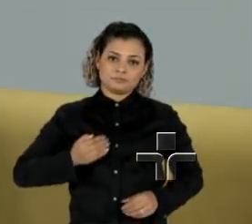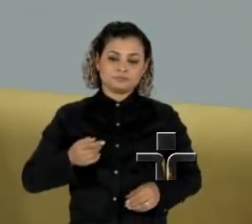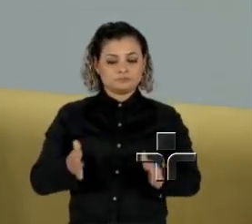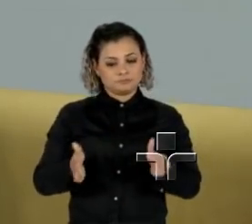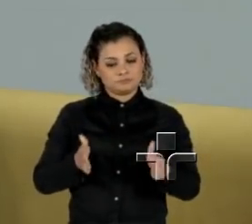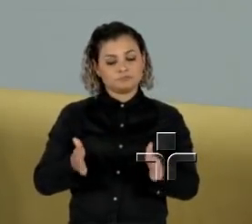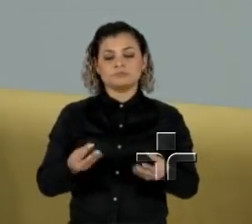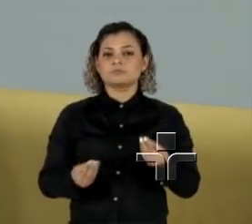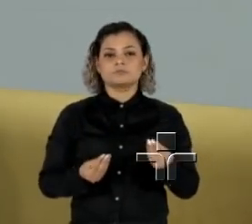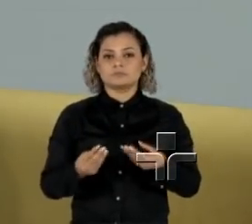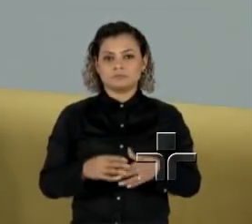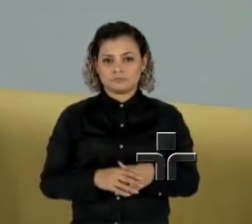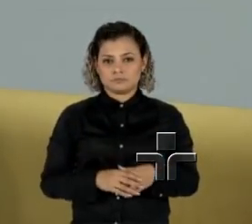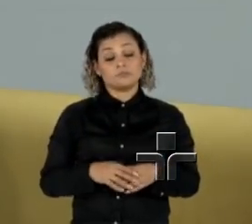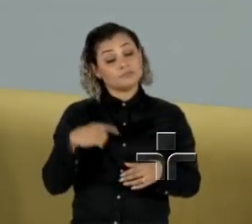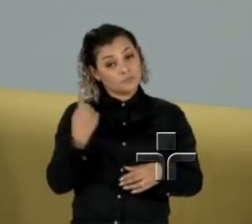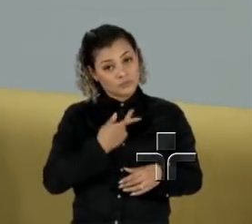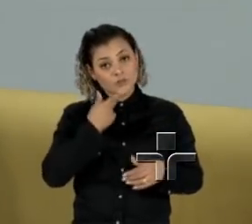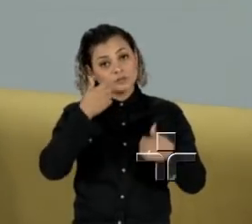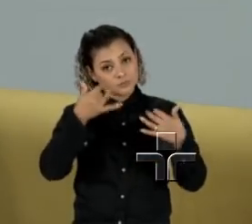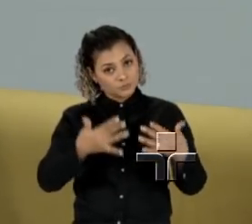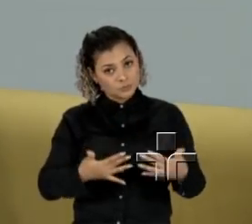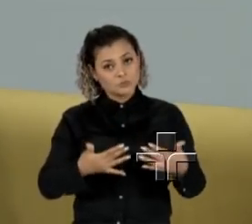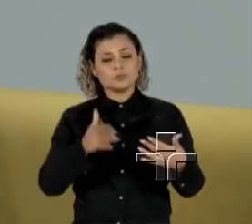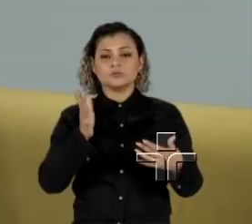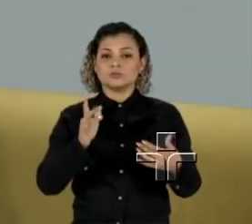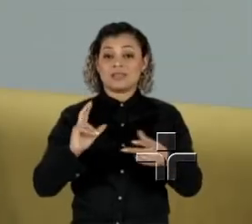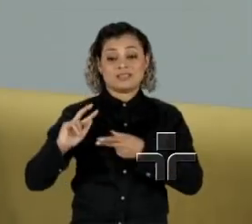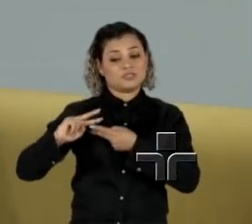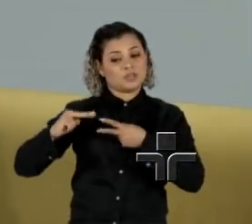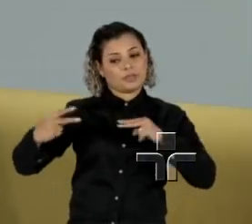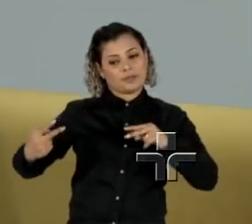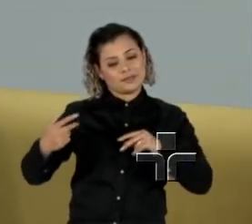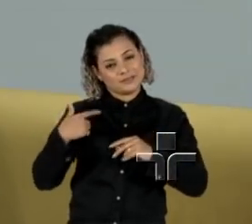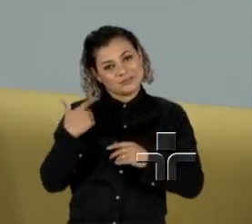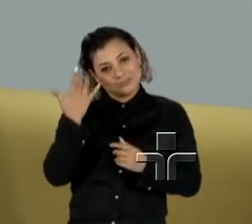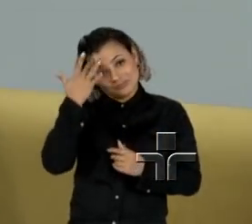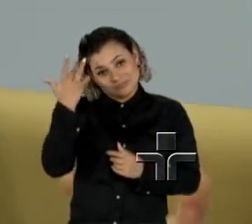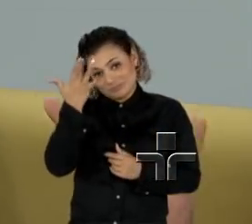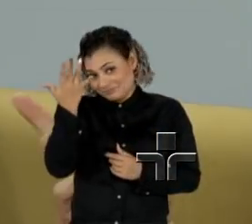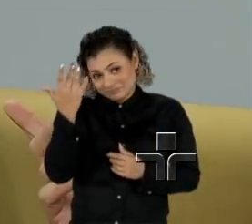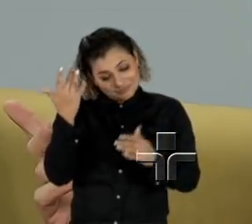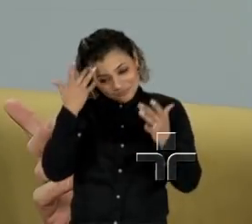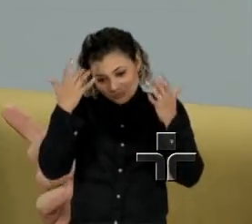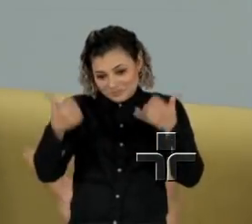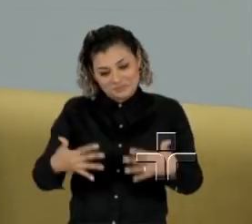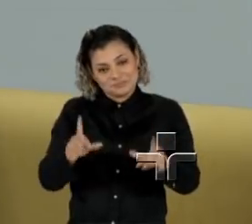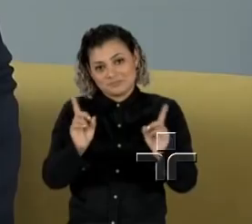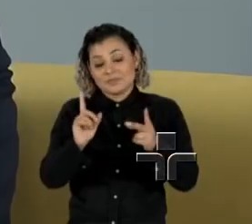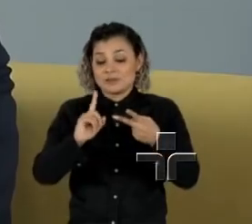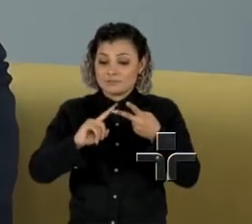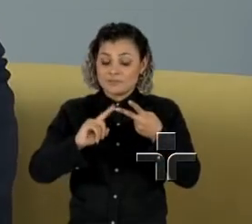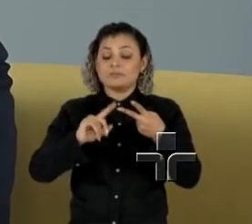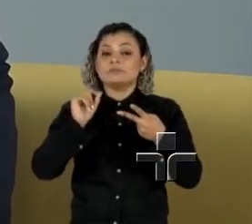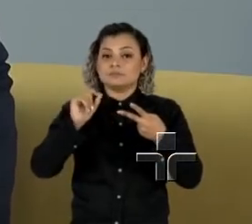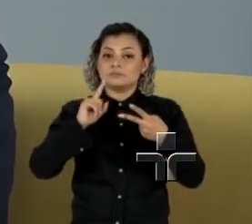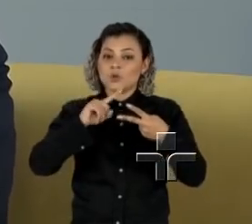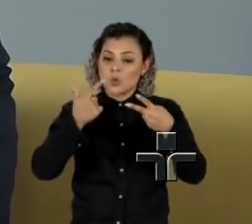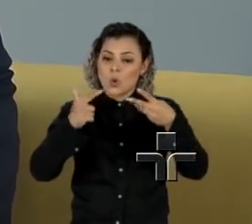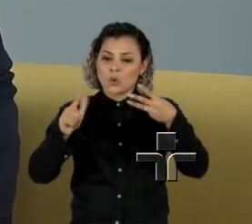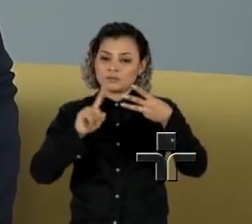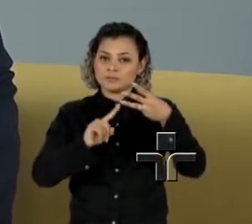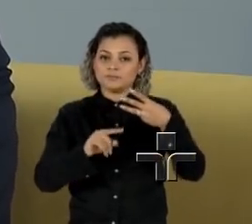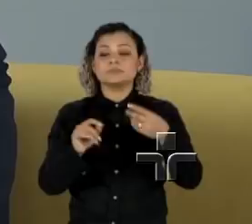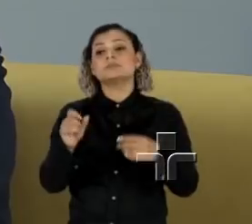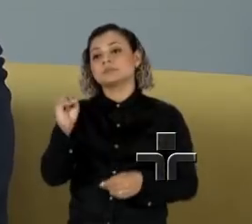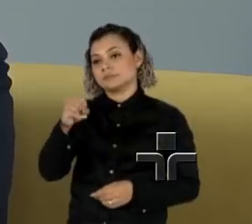nesses fatores, né? Como nós falávamos antes, né? O genético não tem muito o que mexer, mas nessa parte de alimentação... Logo terá, viu, Aldo? Hoje nós temos, por exemplo, no Hospital